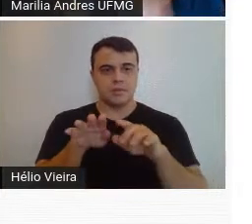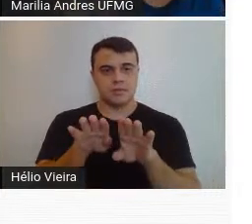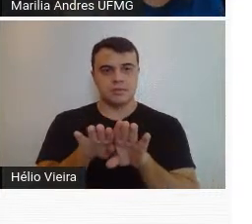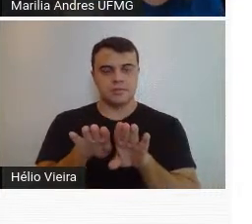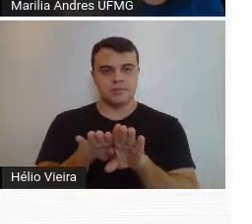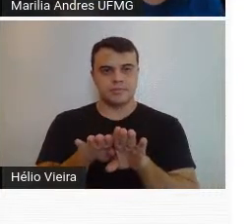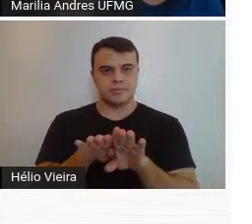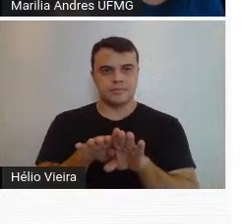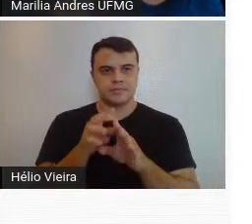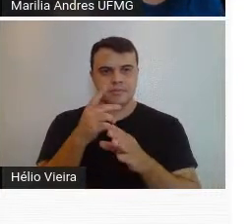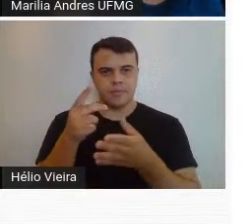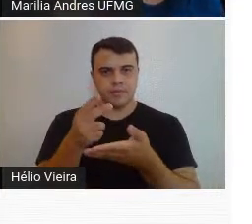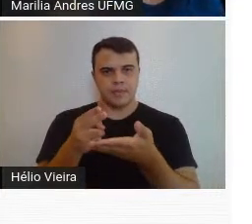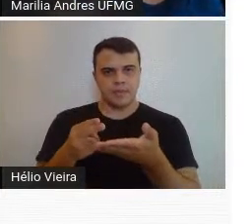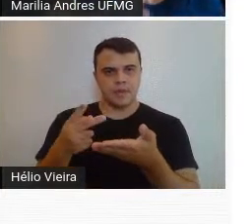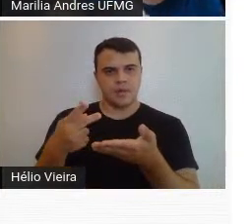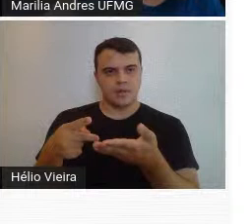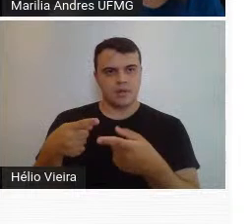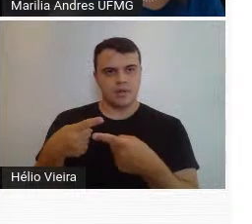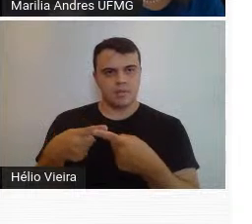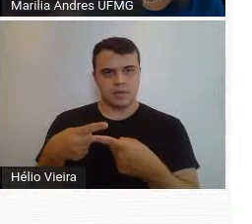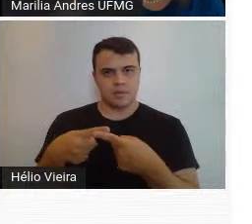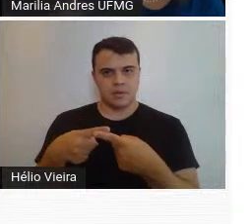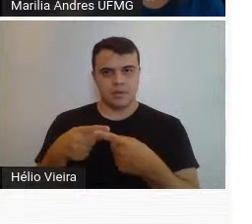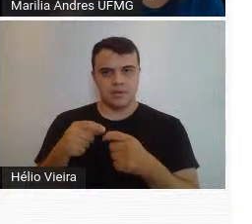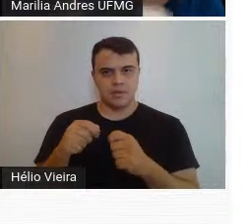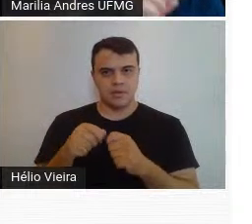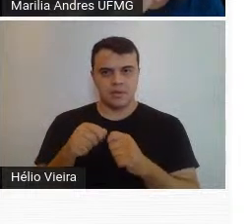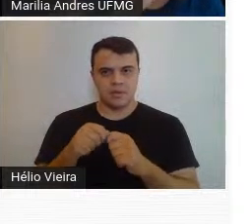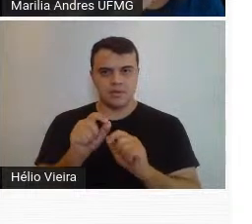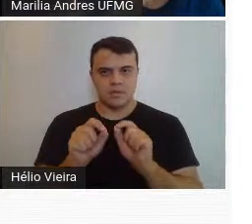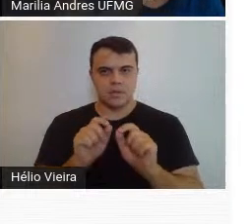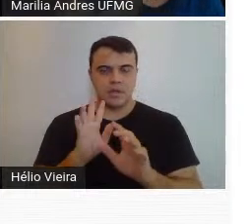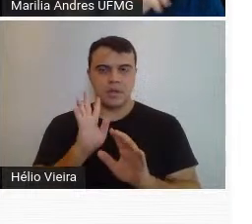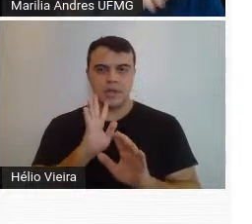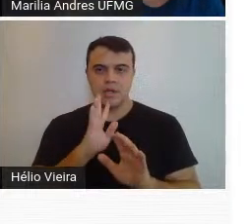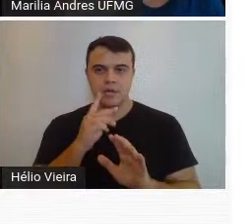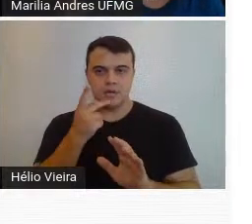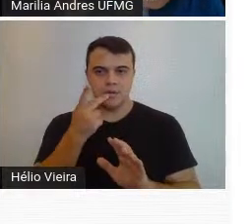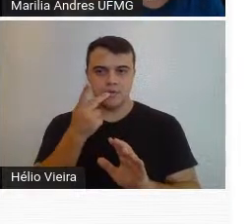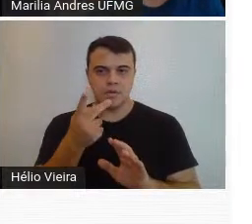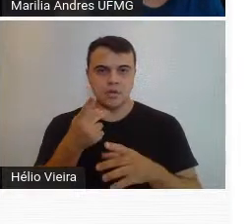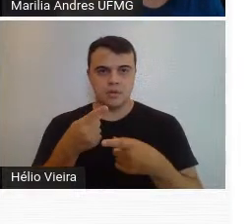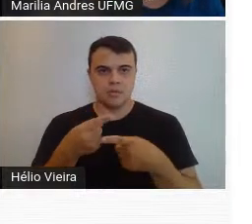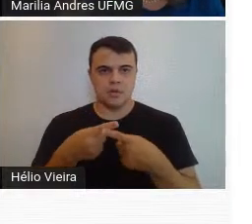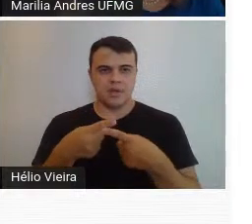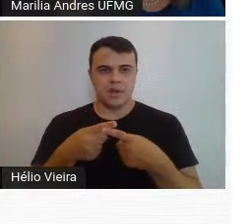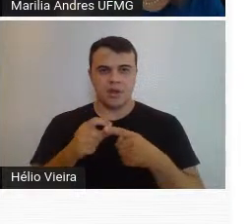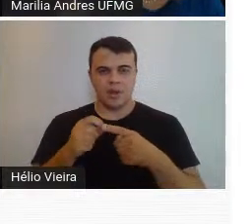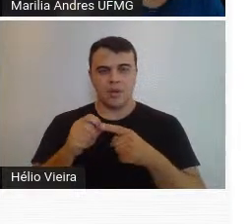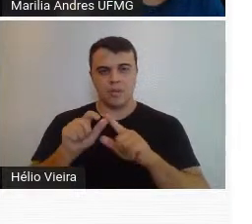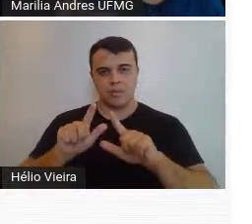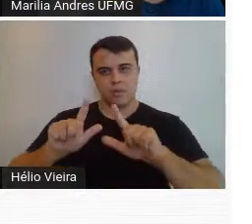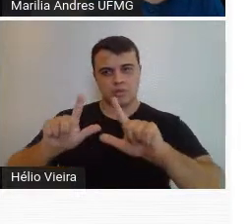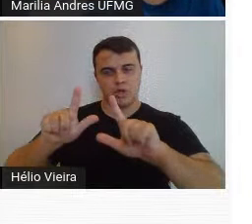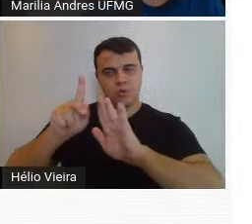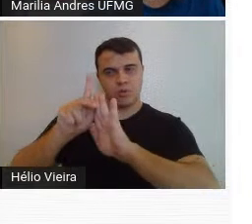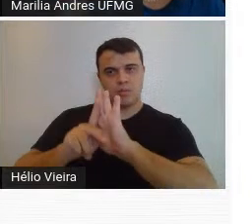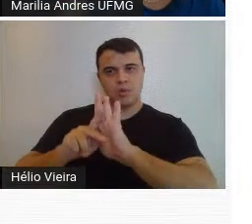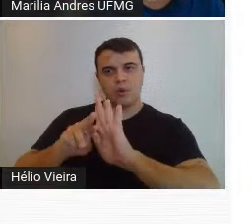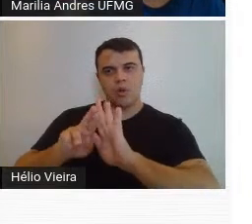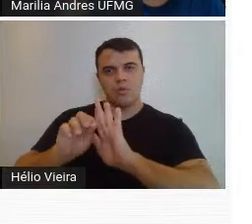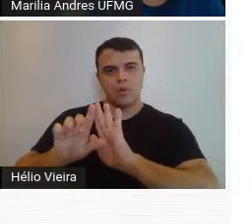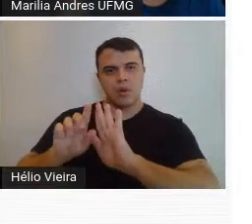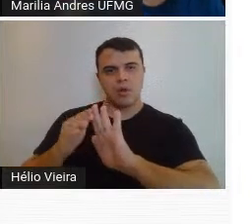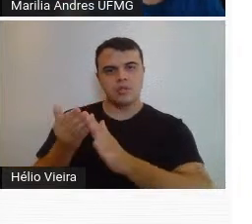olha o desenho dele, aqui um desenho que ele faz muito interessante para, é um projeto do mural para